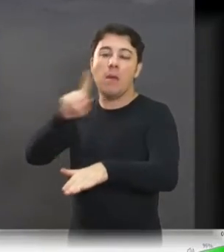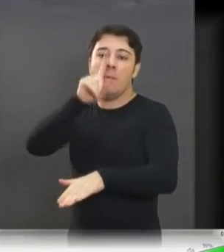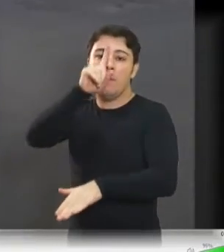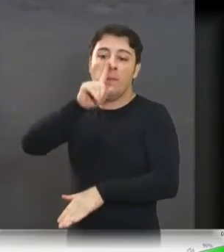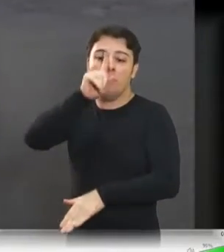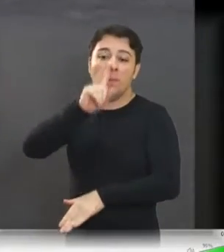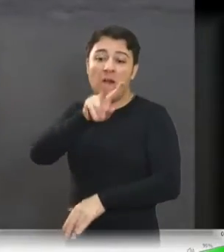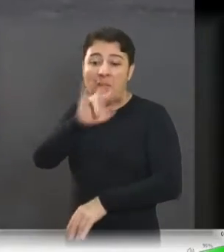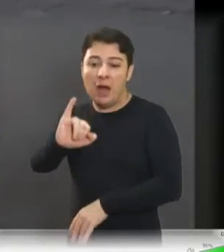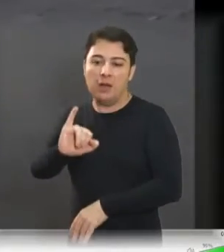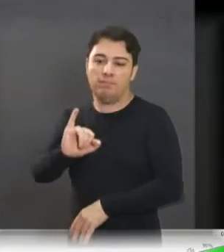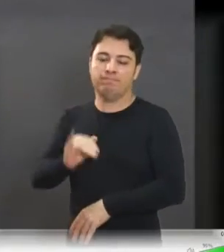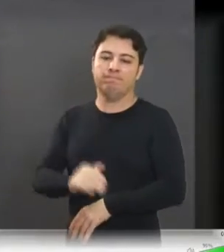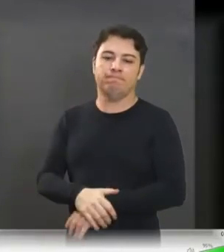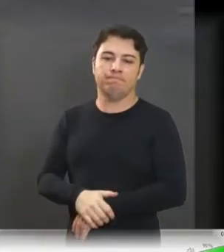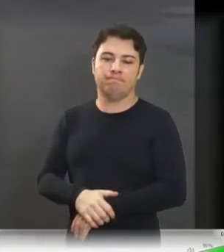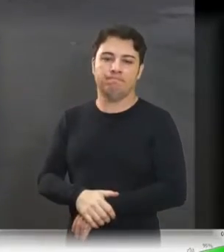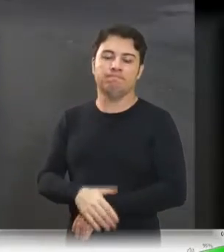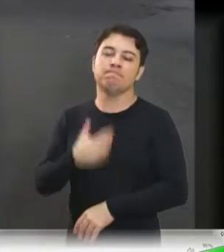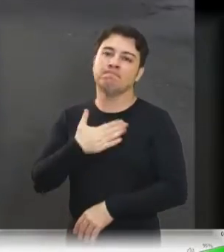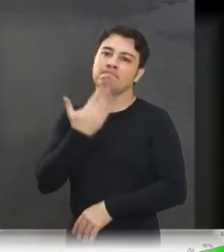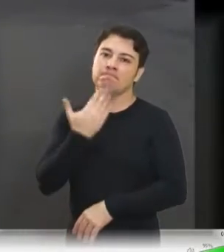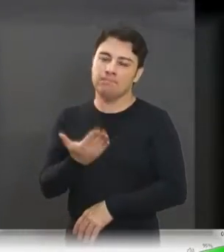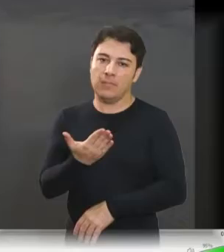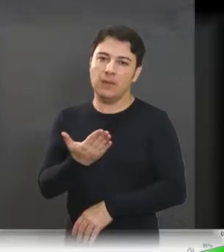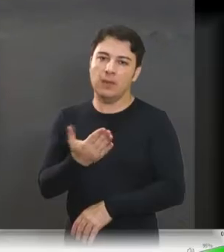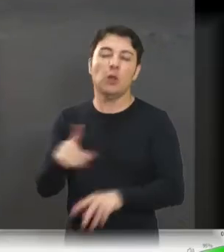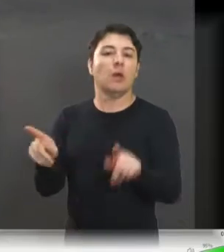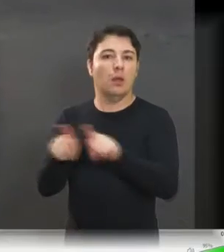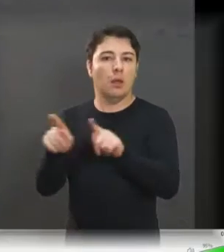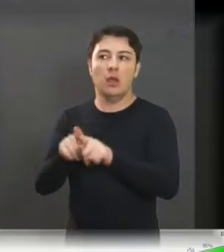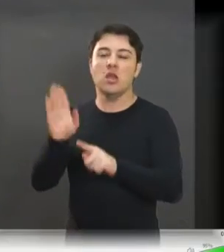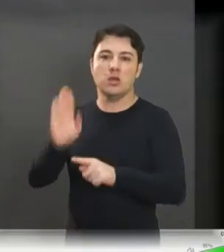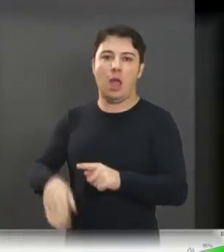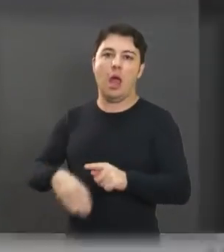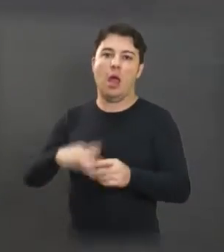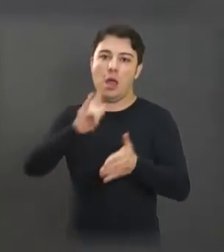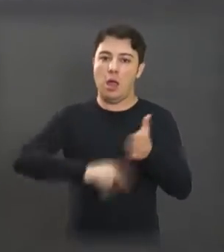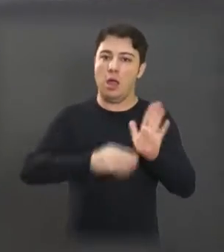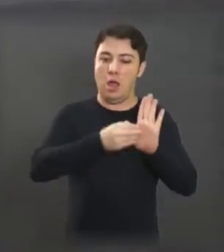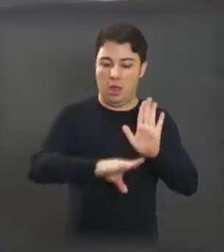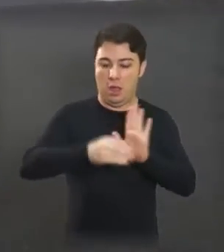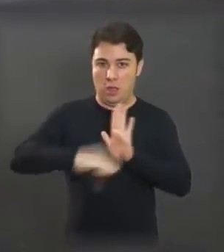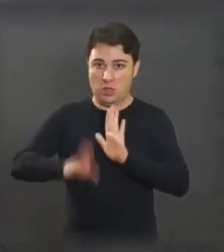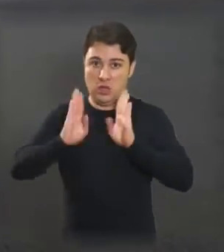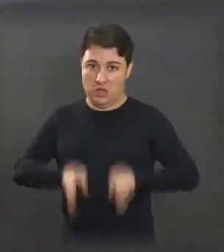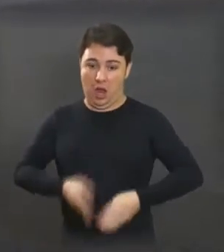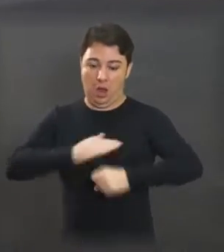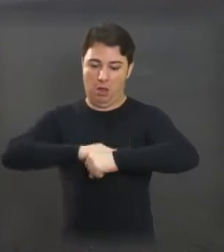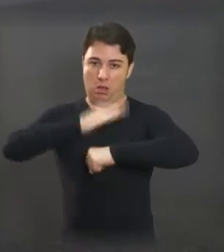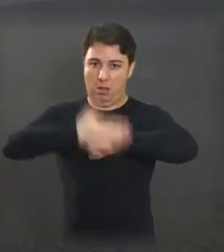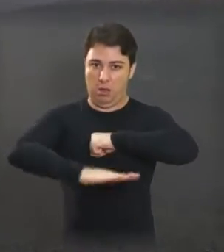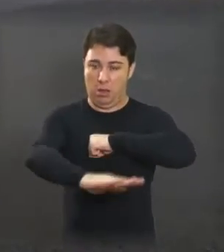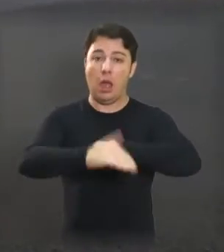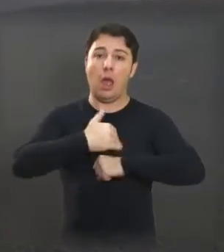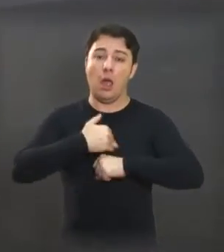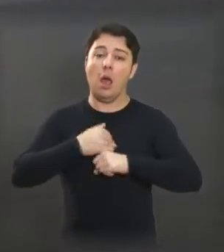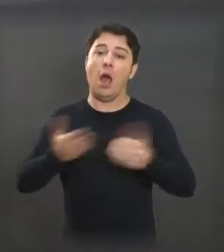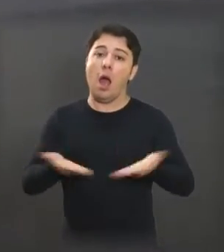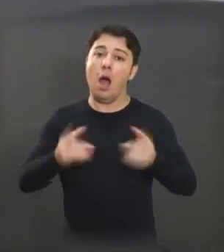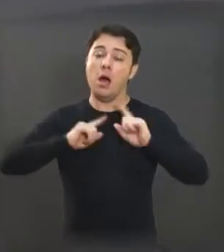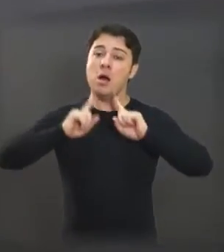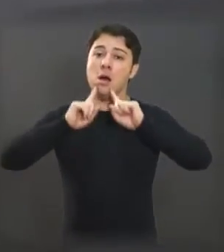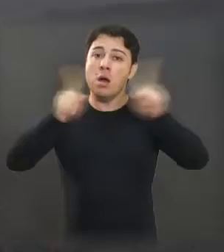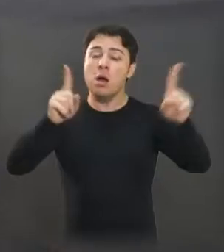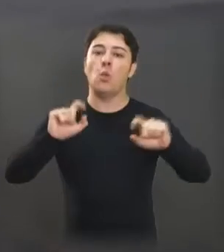perigoso. Nós já pedimos, nós fizemos ali duas indicações de lombada e fazer até uma crítica